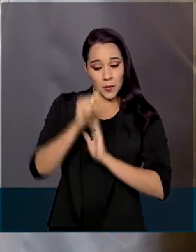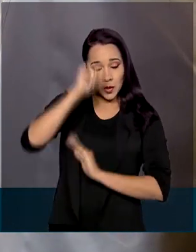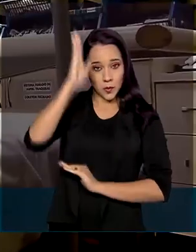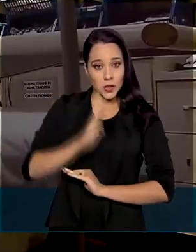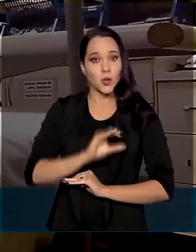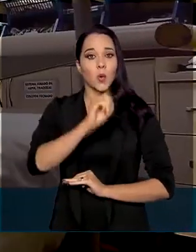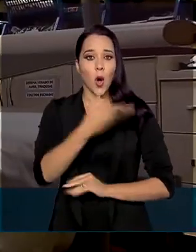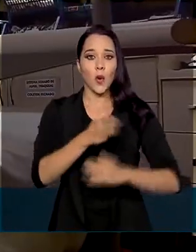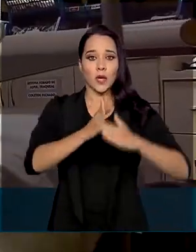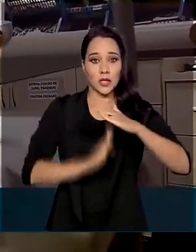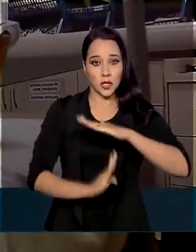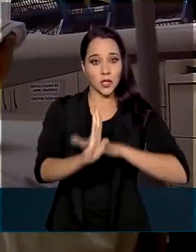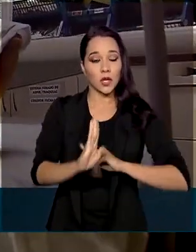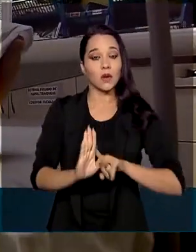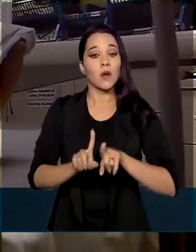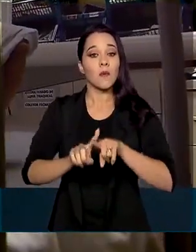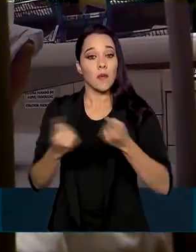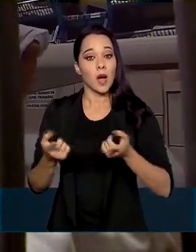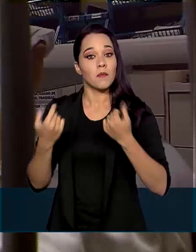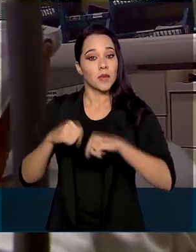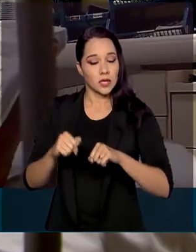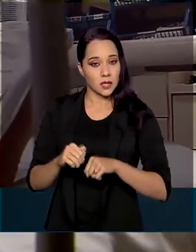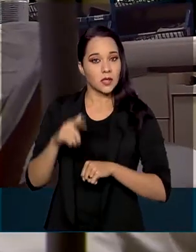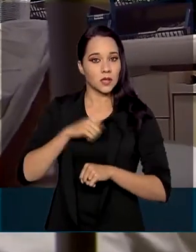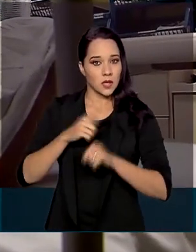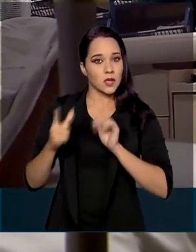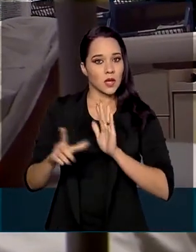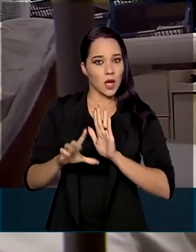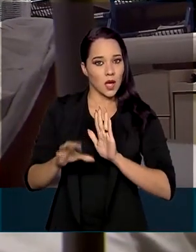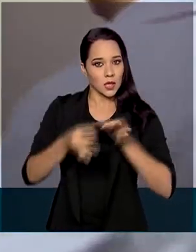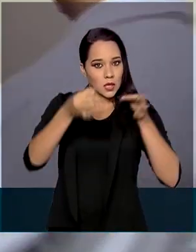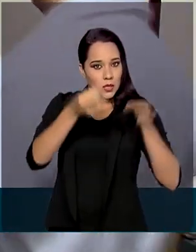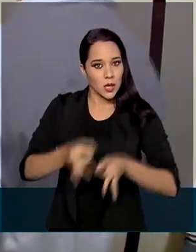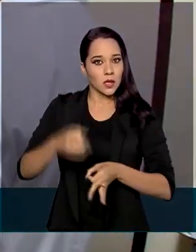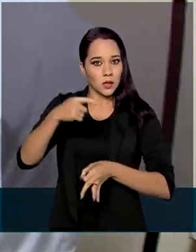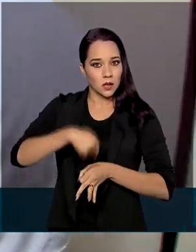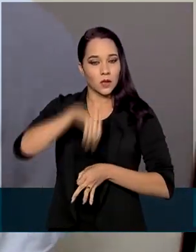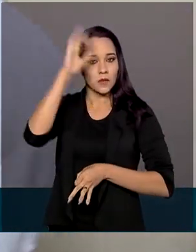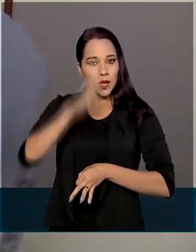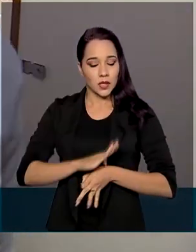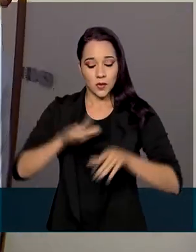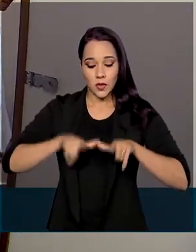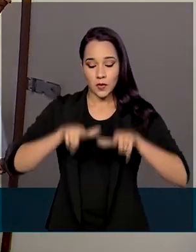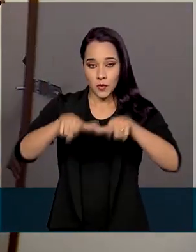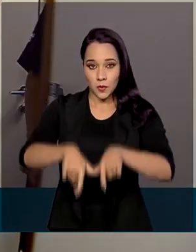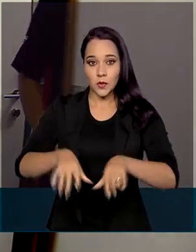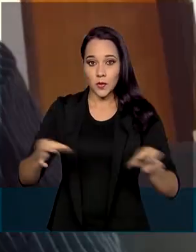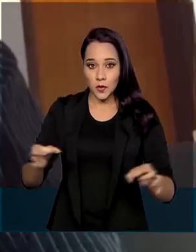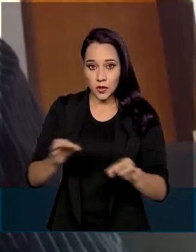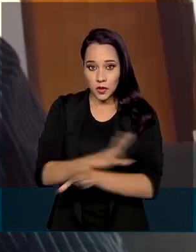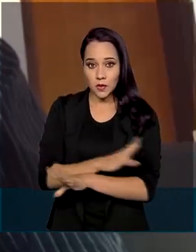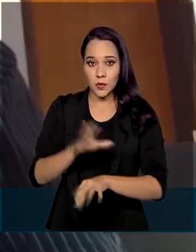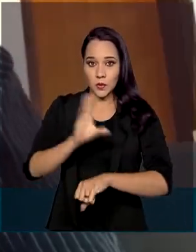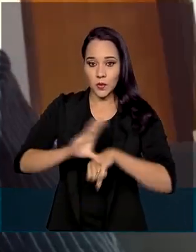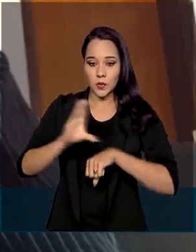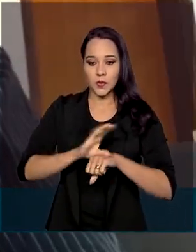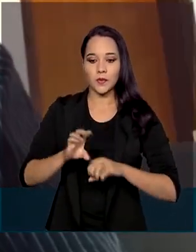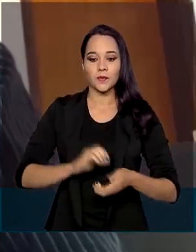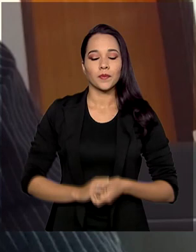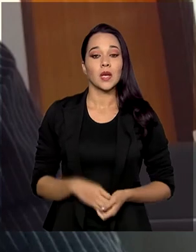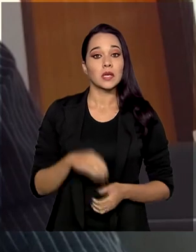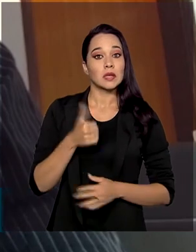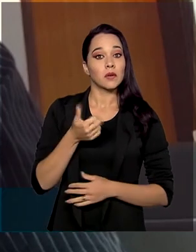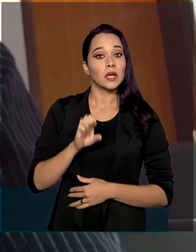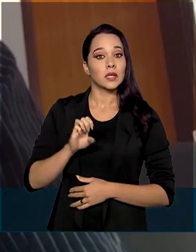ou estrangeiro, mas deve ter situação legal aqui no país e diploma de conclusão do curso. Somos 15